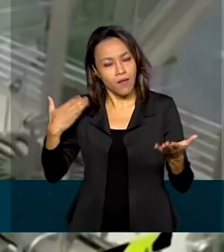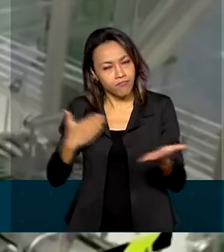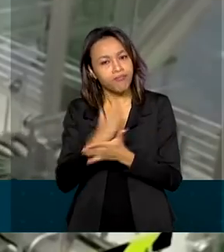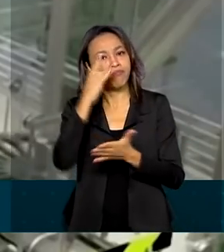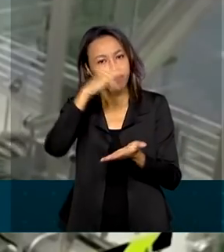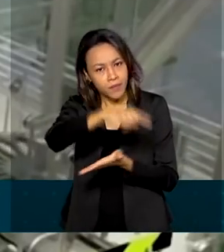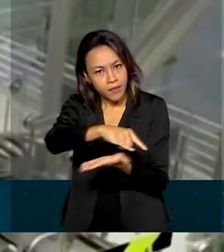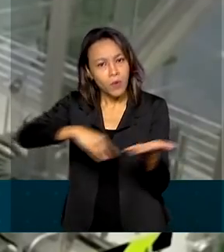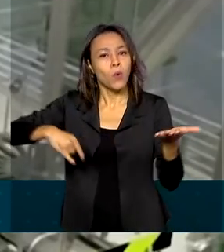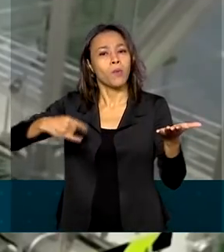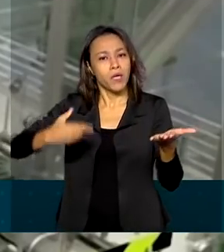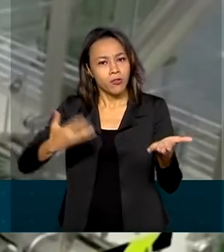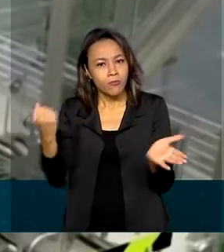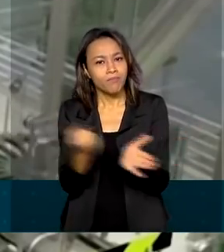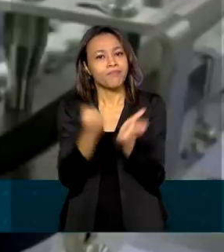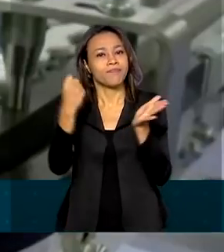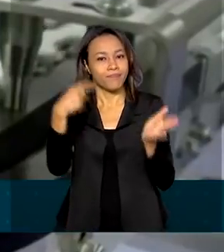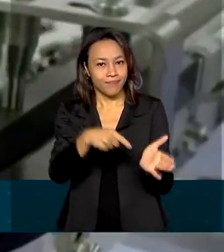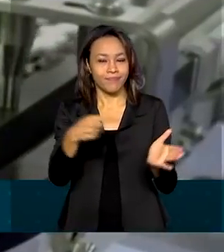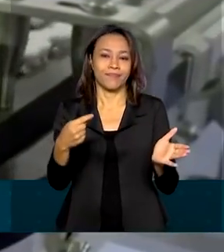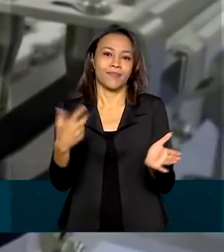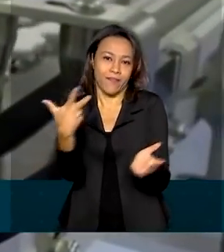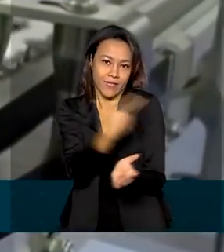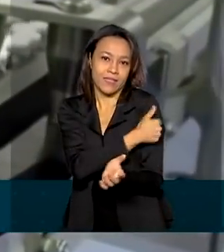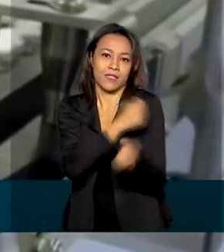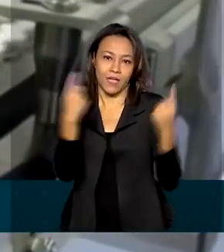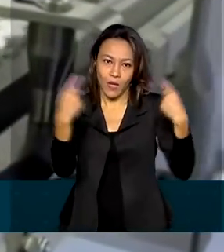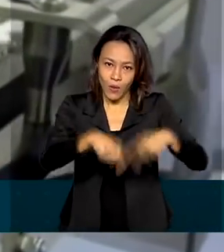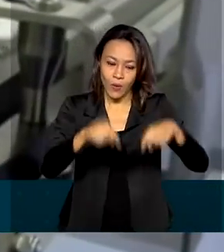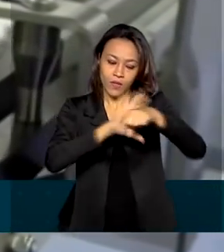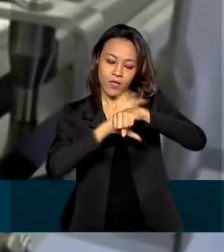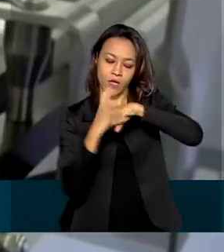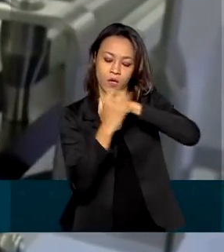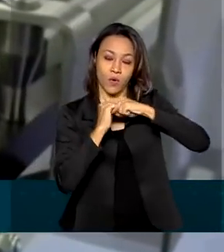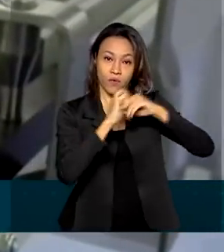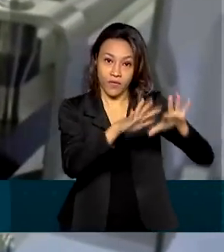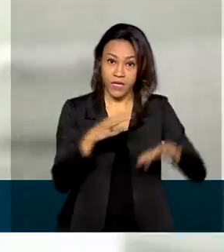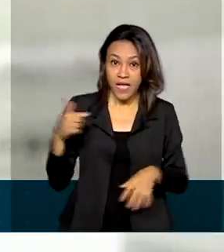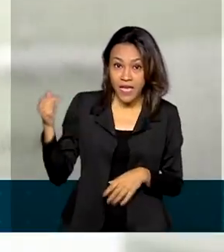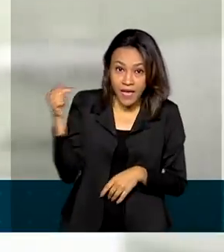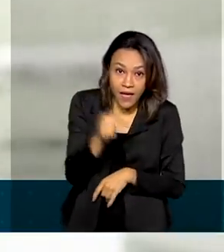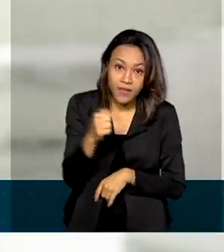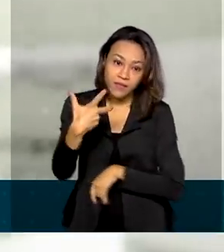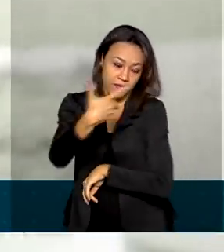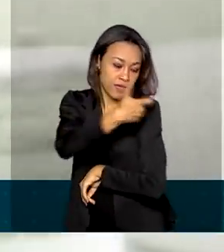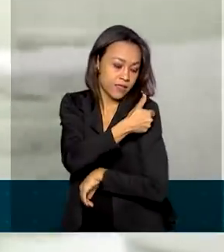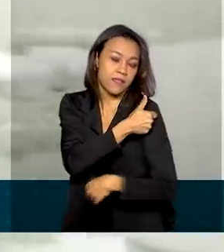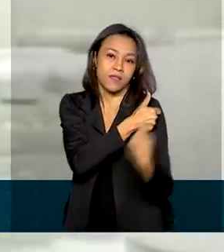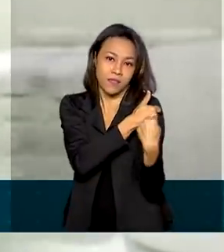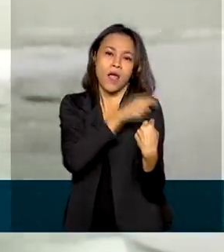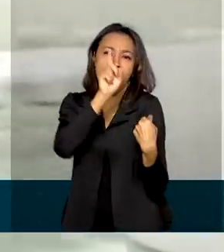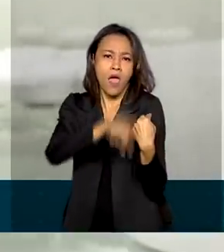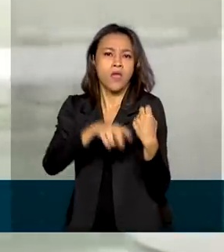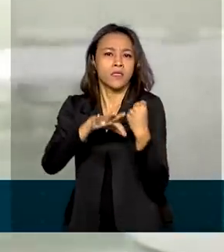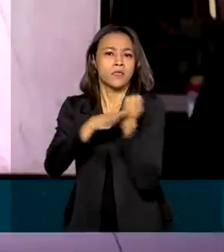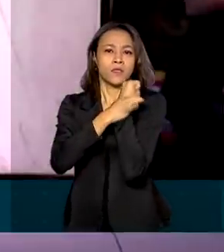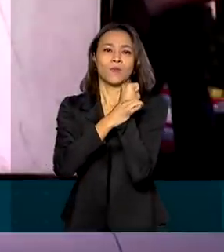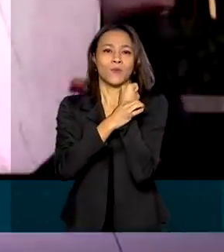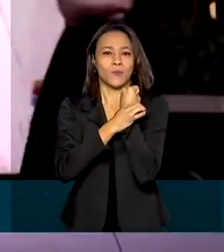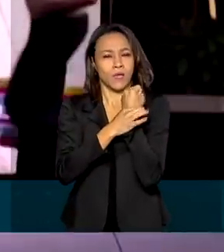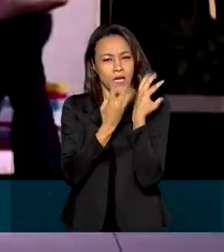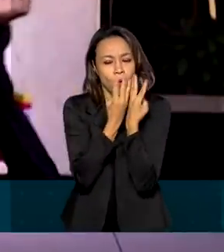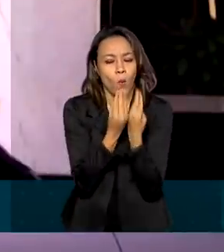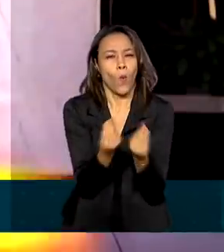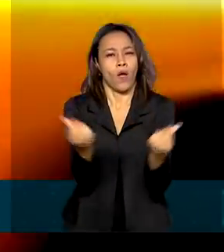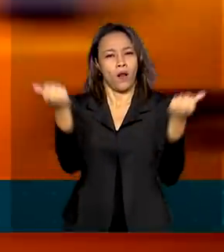contra a Covid-19. Esse registro permite que a vacina seja reconhecida como segura e eficaz por